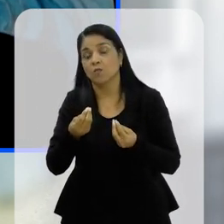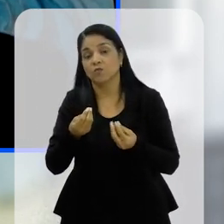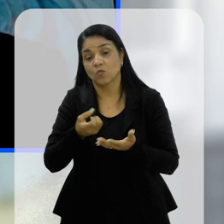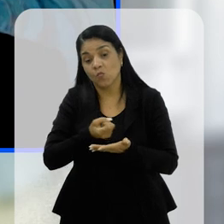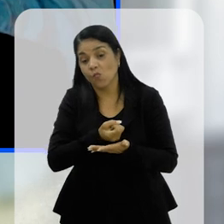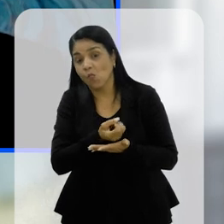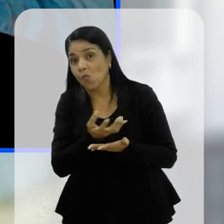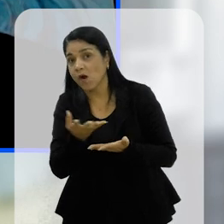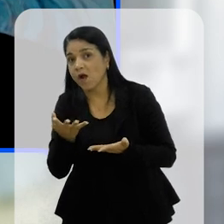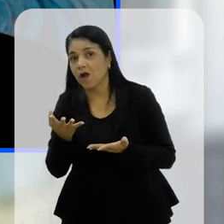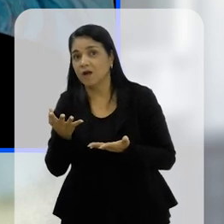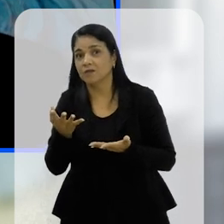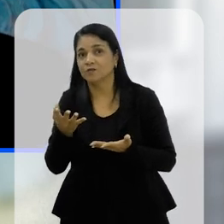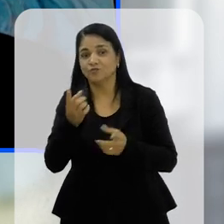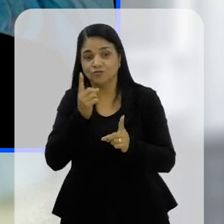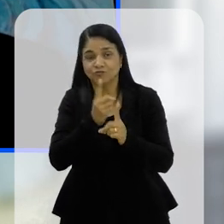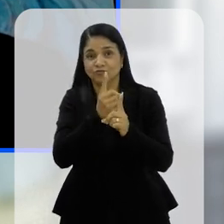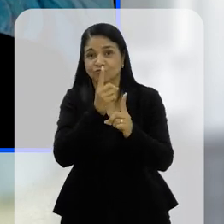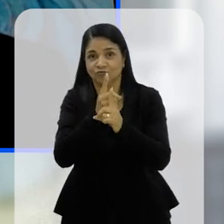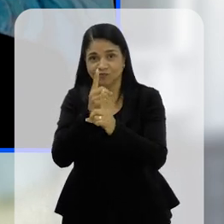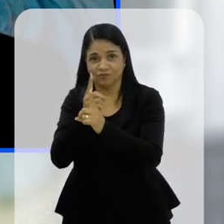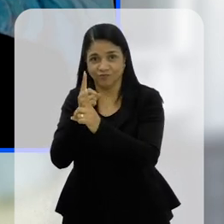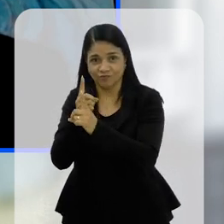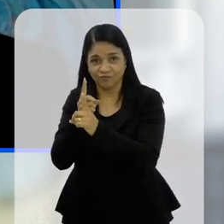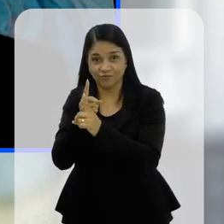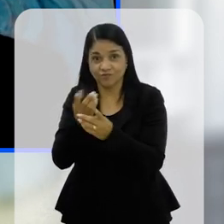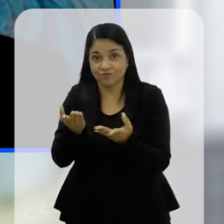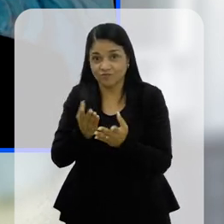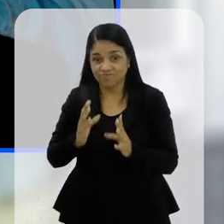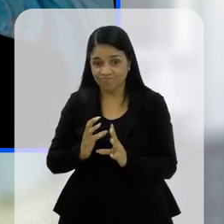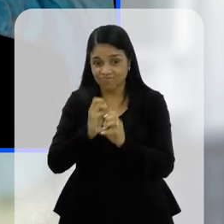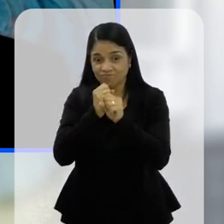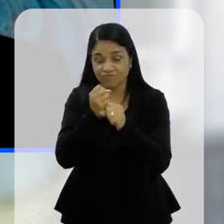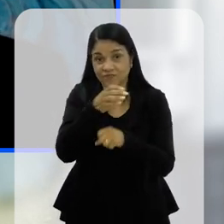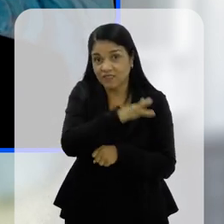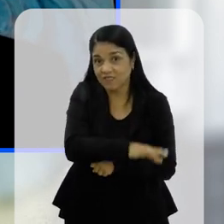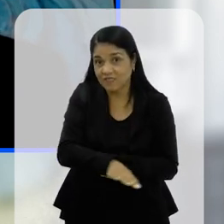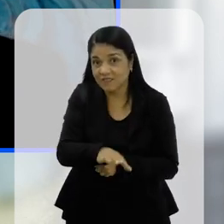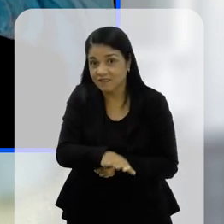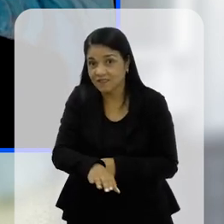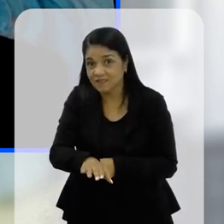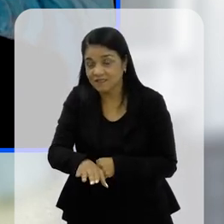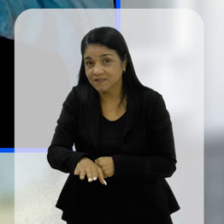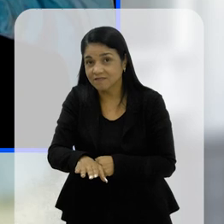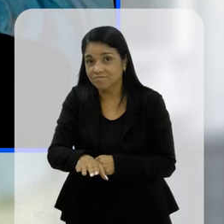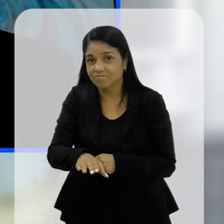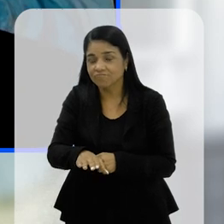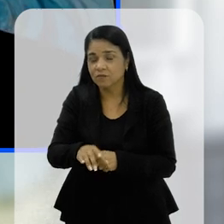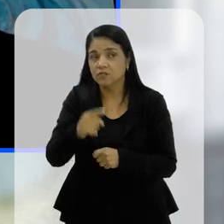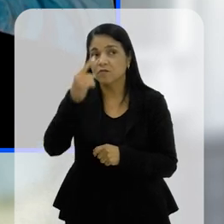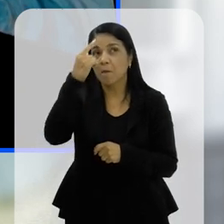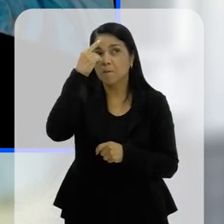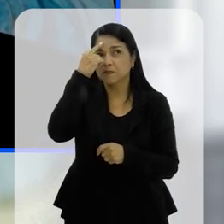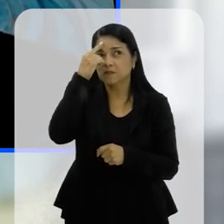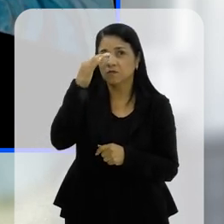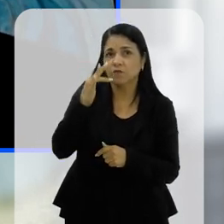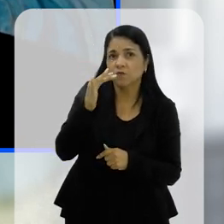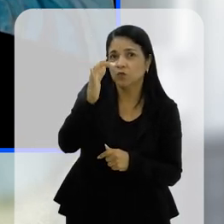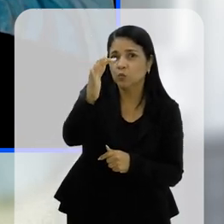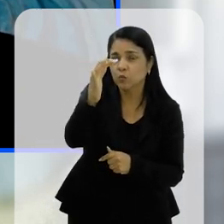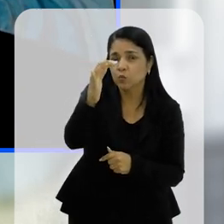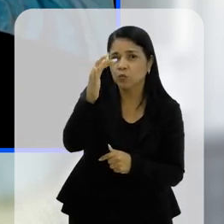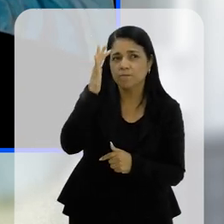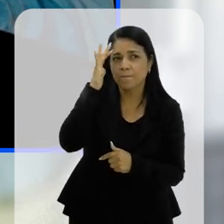E pela quantidade de diagnósticos, né? Que nós temos hoje nas crianças, nós vamos refletindo